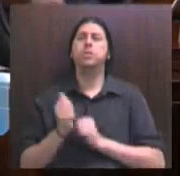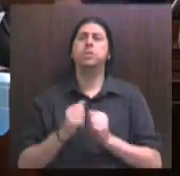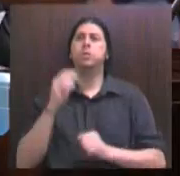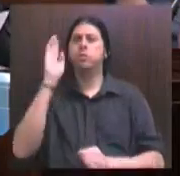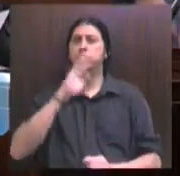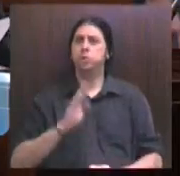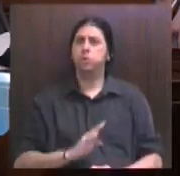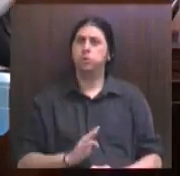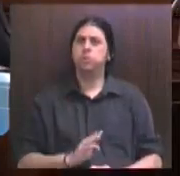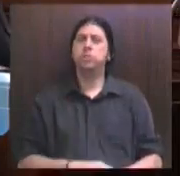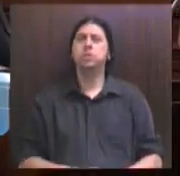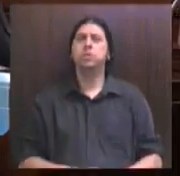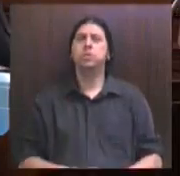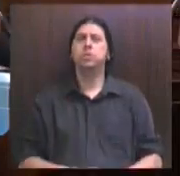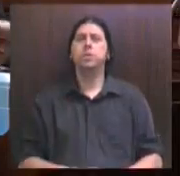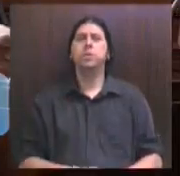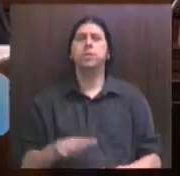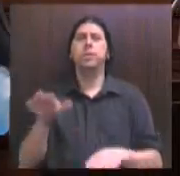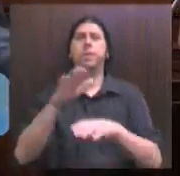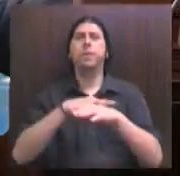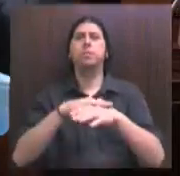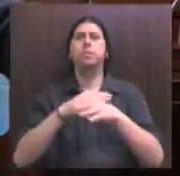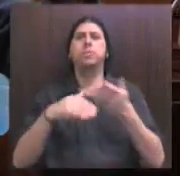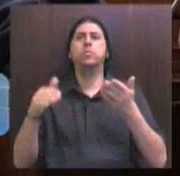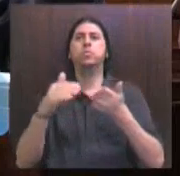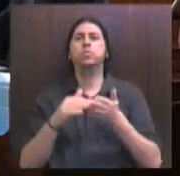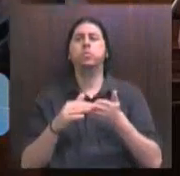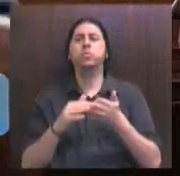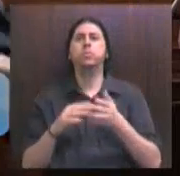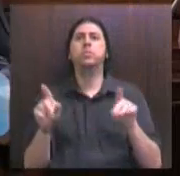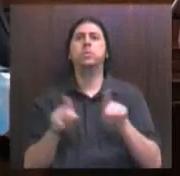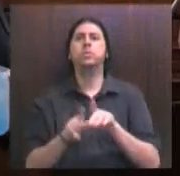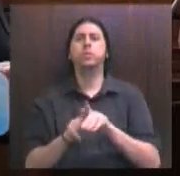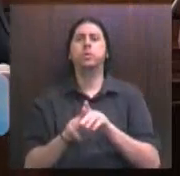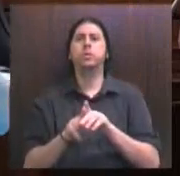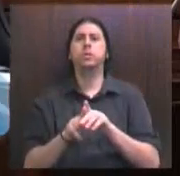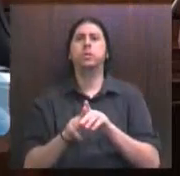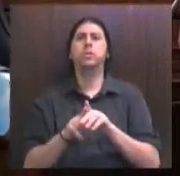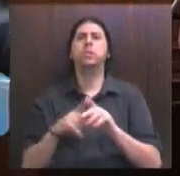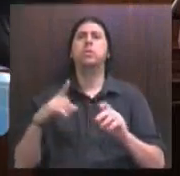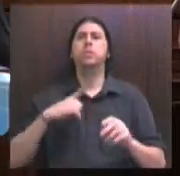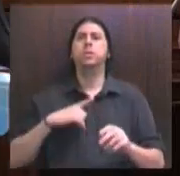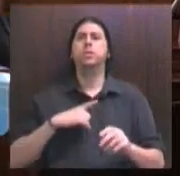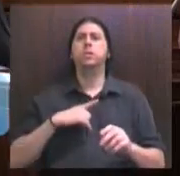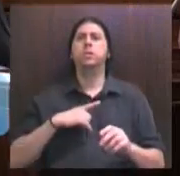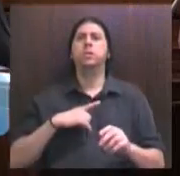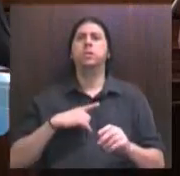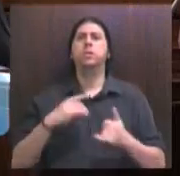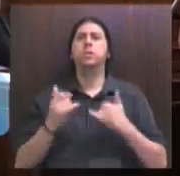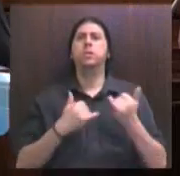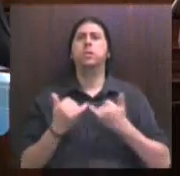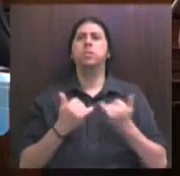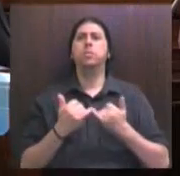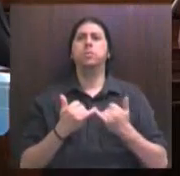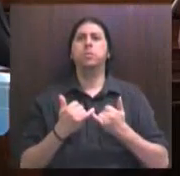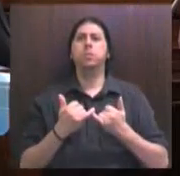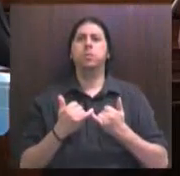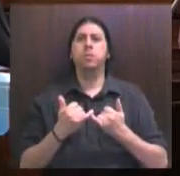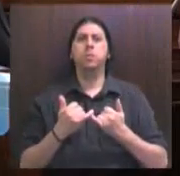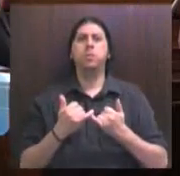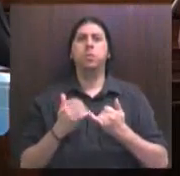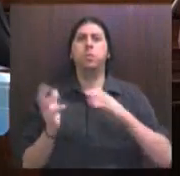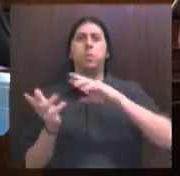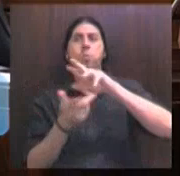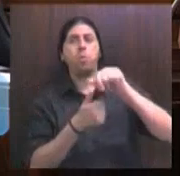nacionais e que, sobretudo, inclusive o subsolo brasileiro, está sendo entregue do ponto de vista